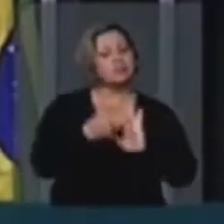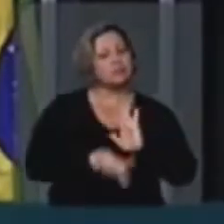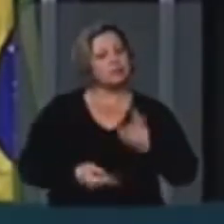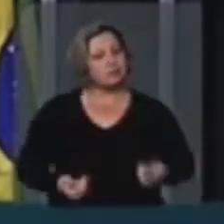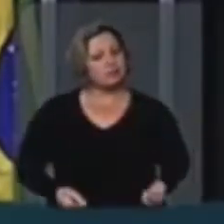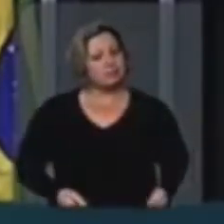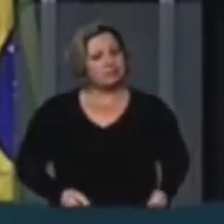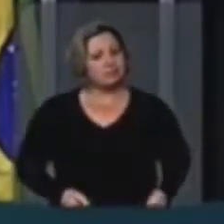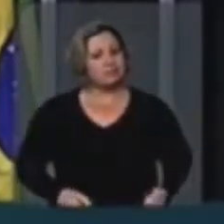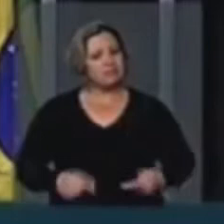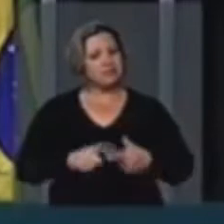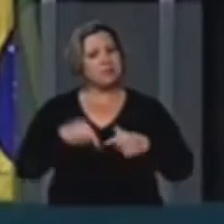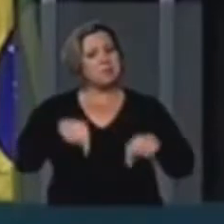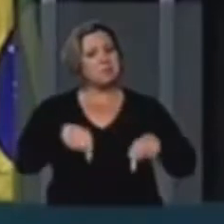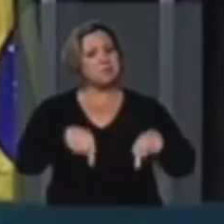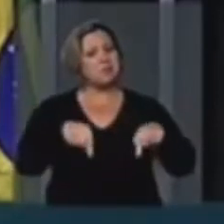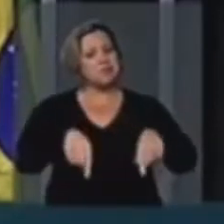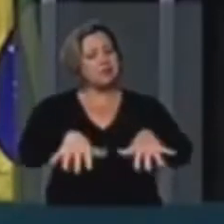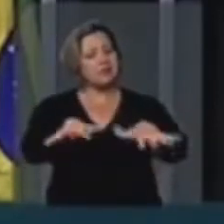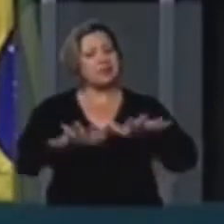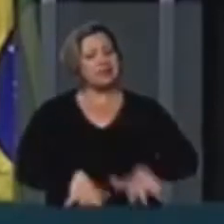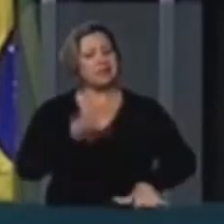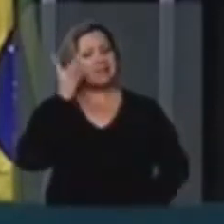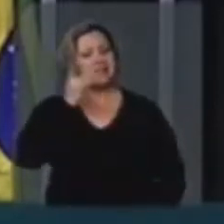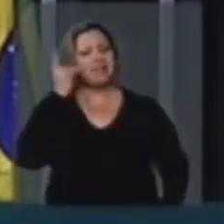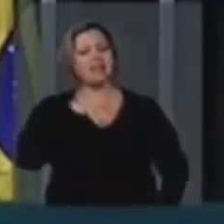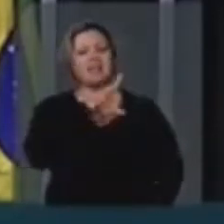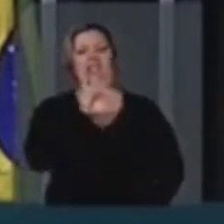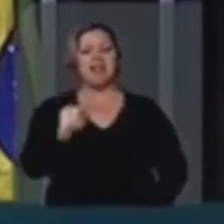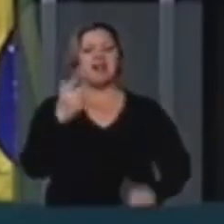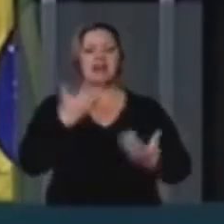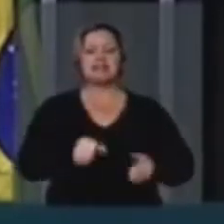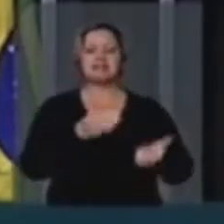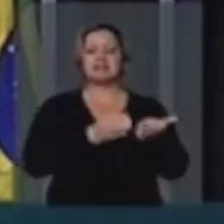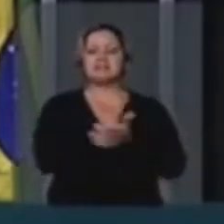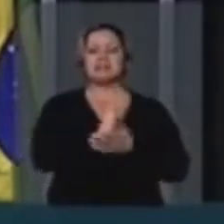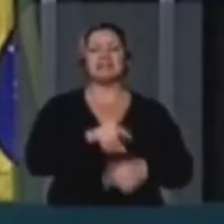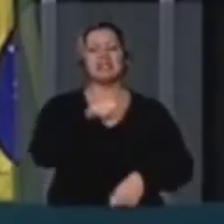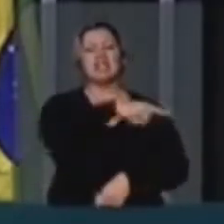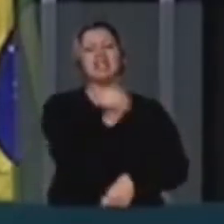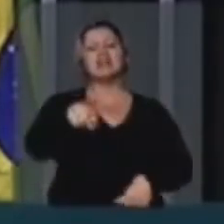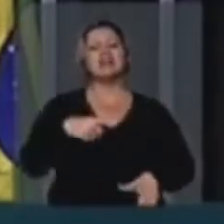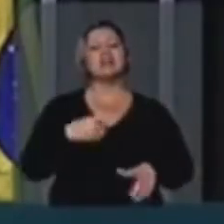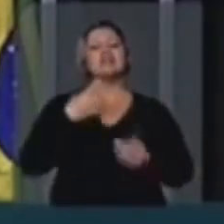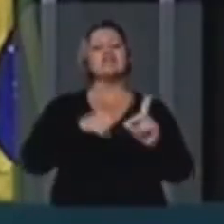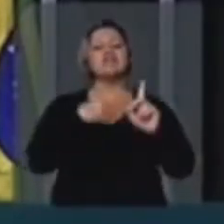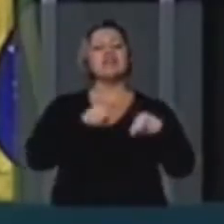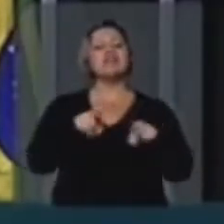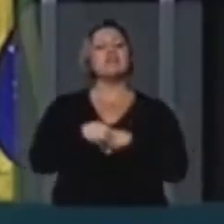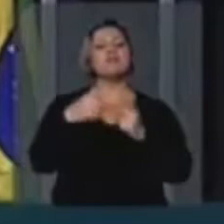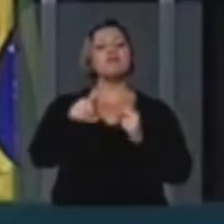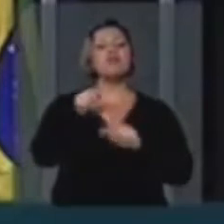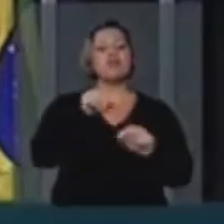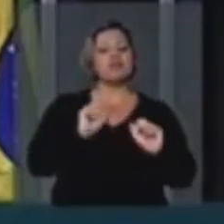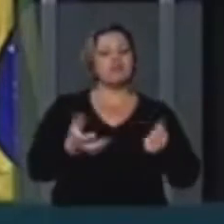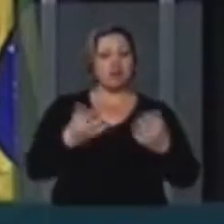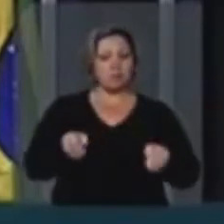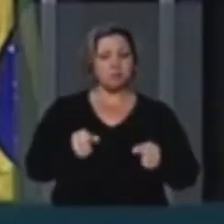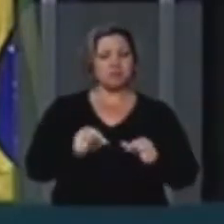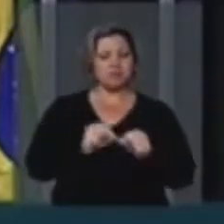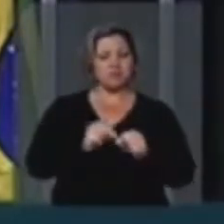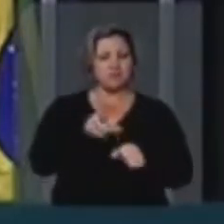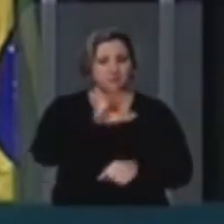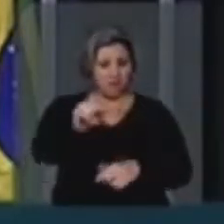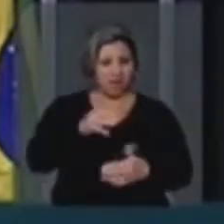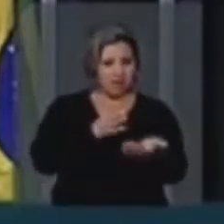Porque esse plenário não vai aprovar Eu apresentei e desafio vocês de aprovar esse projeto Vocês não vão